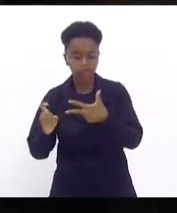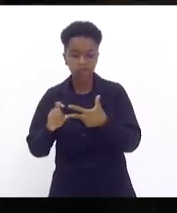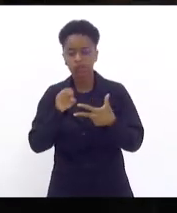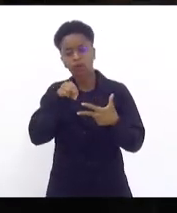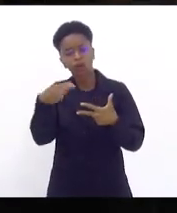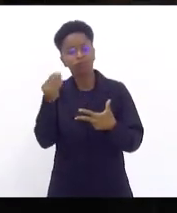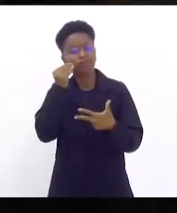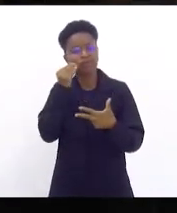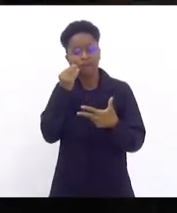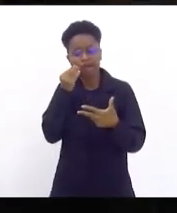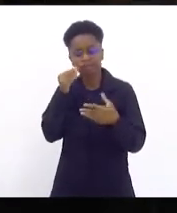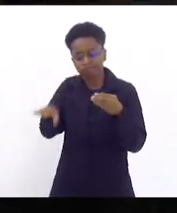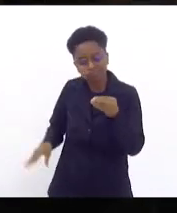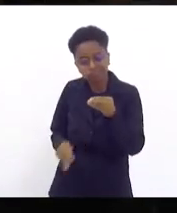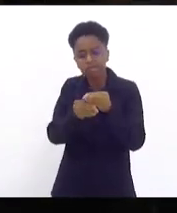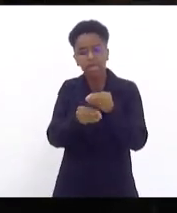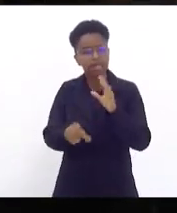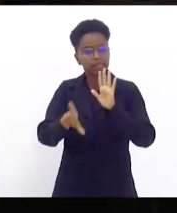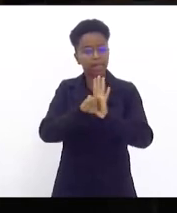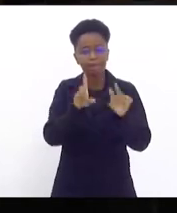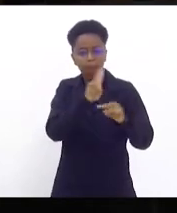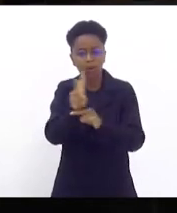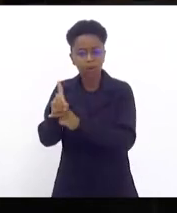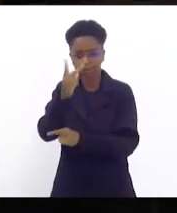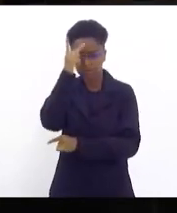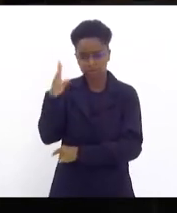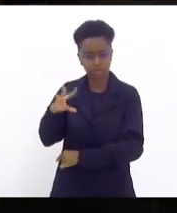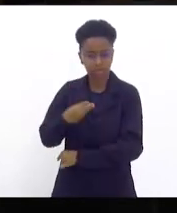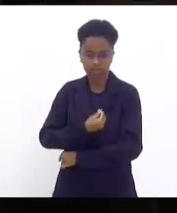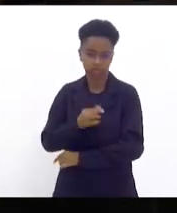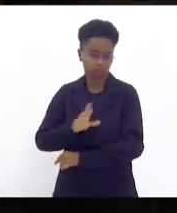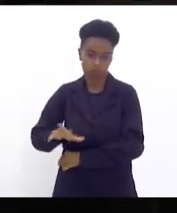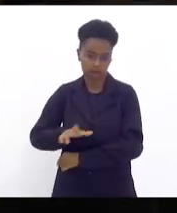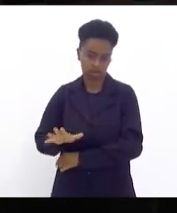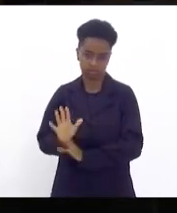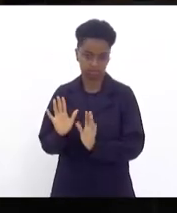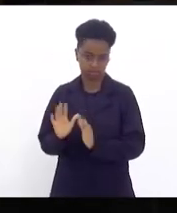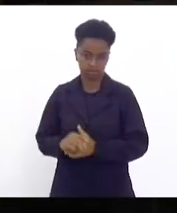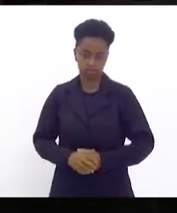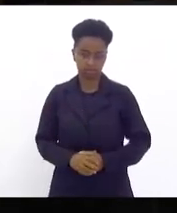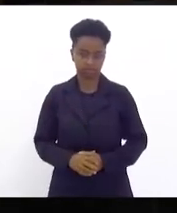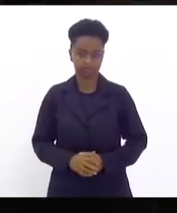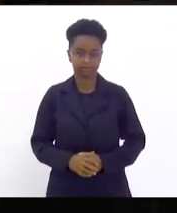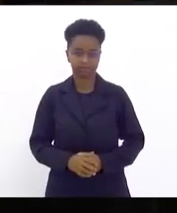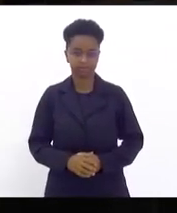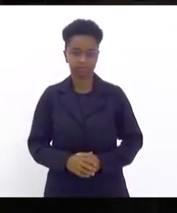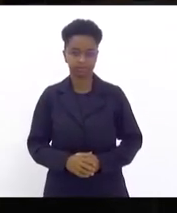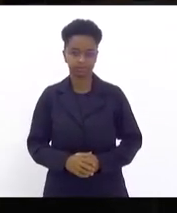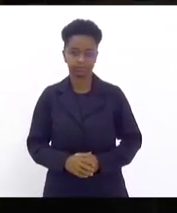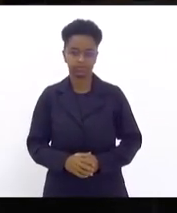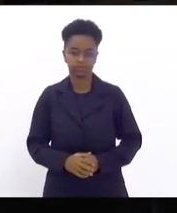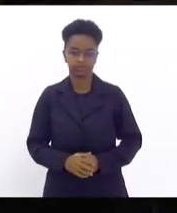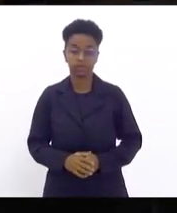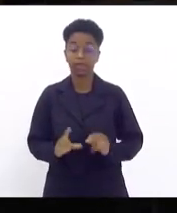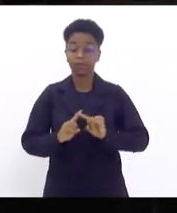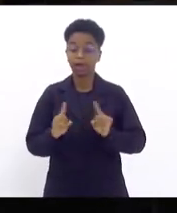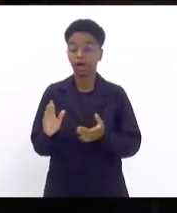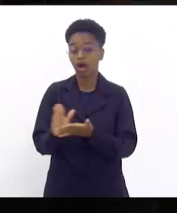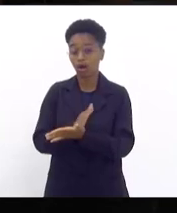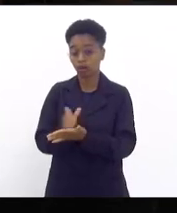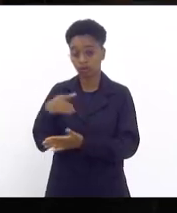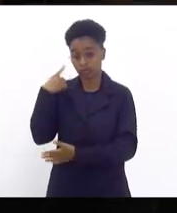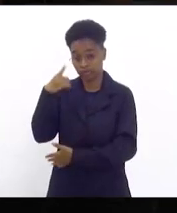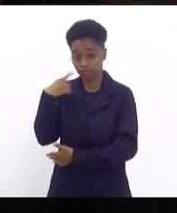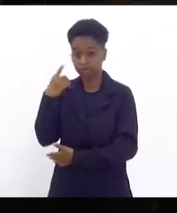incluir na letra da lei a proteção às pessoas transexuais e travestis. Pois bem. Alguns deputados,